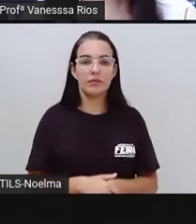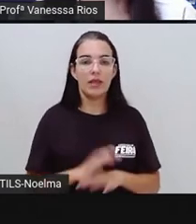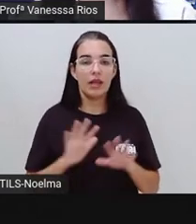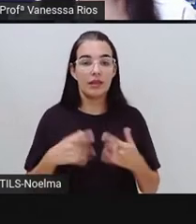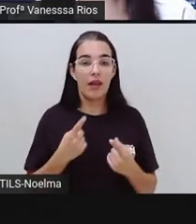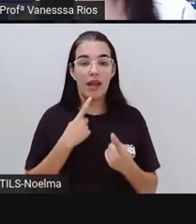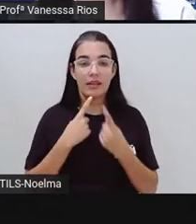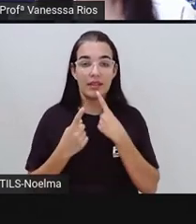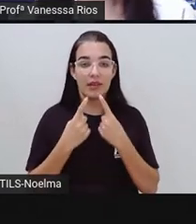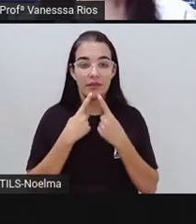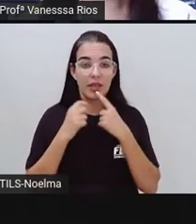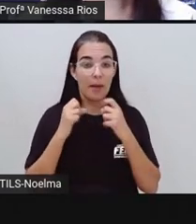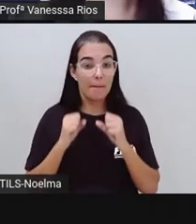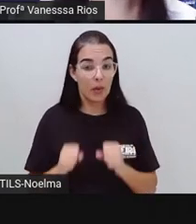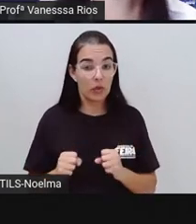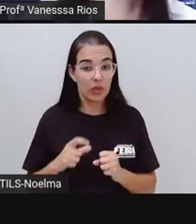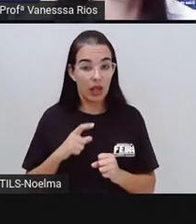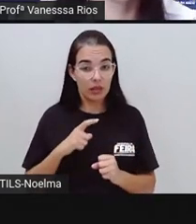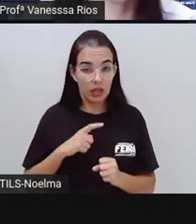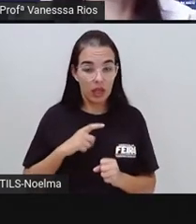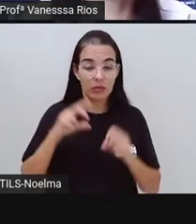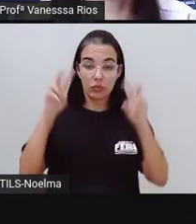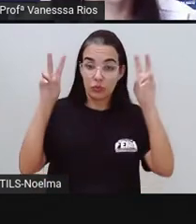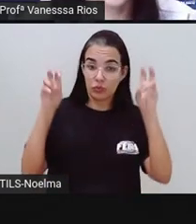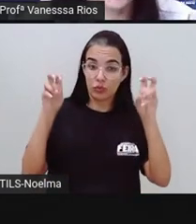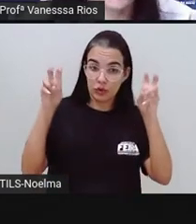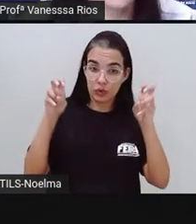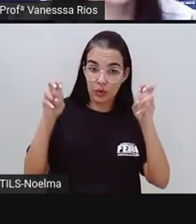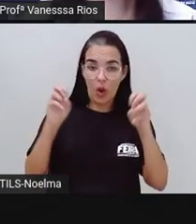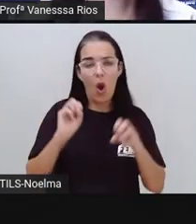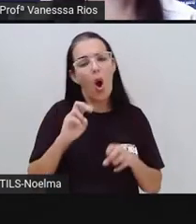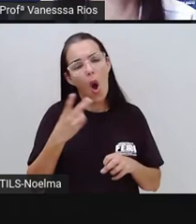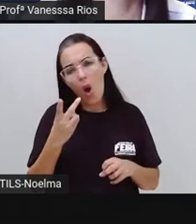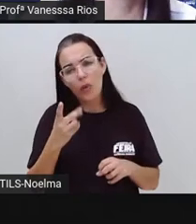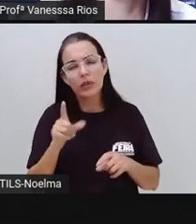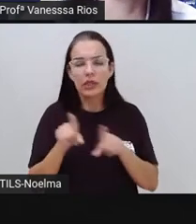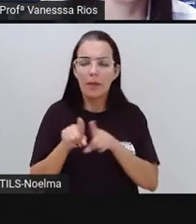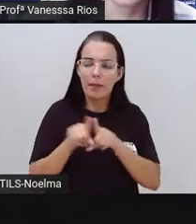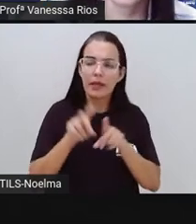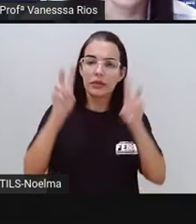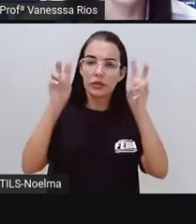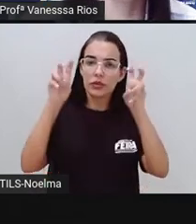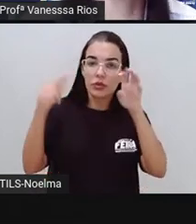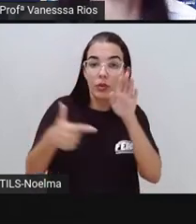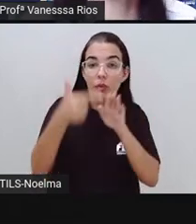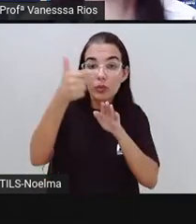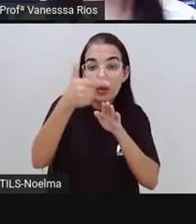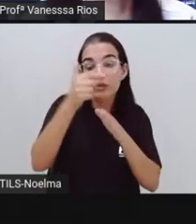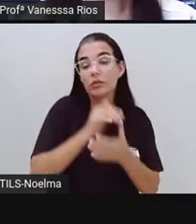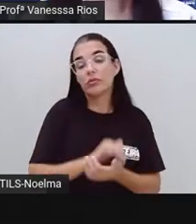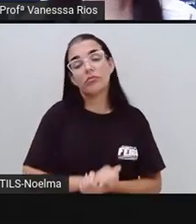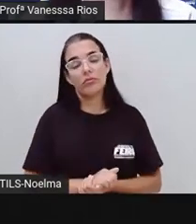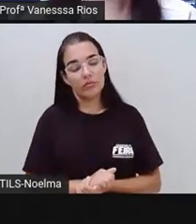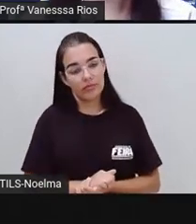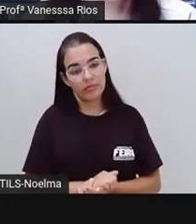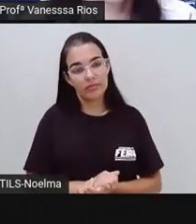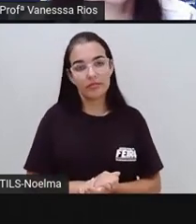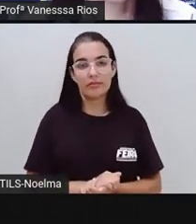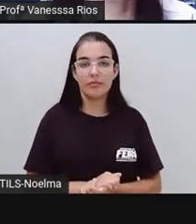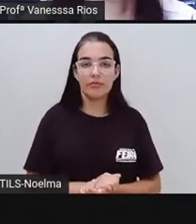E aí a entrevista, ela pode ser precedida por um título e, algumas vezes, né? Por um